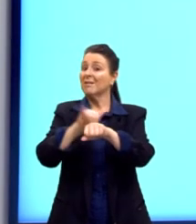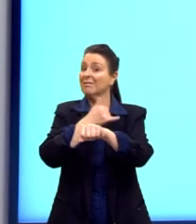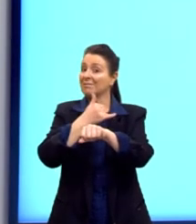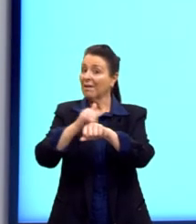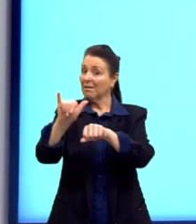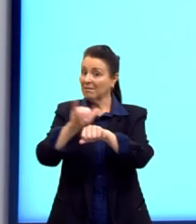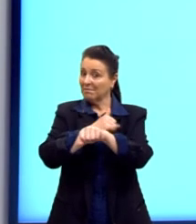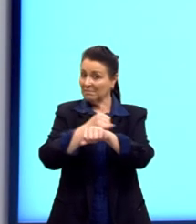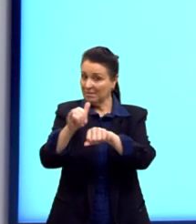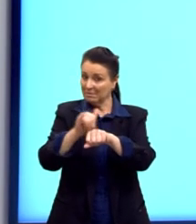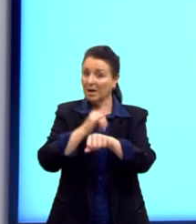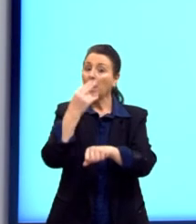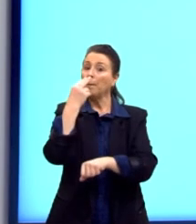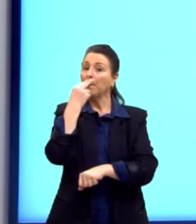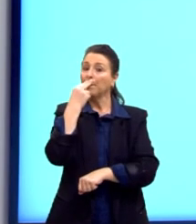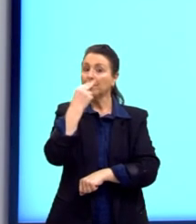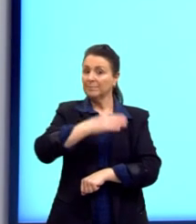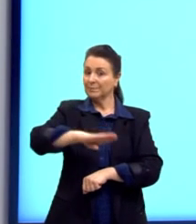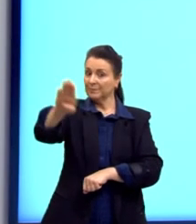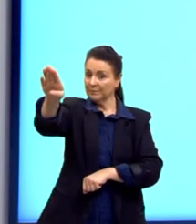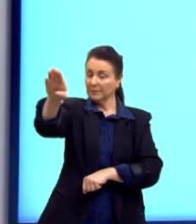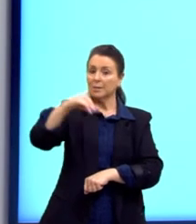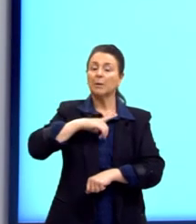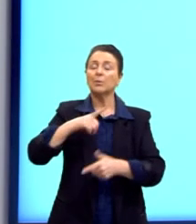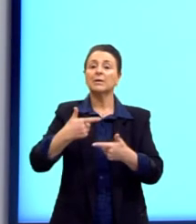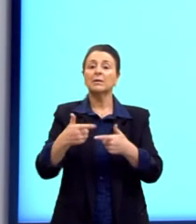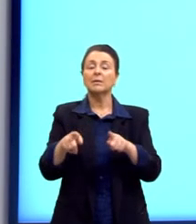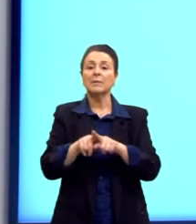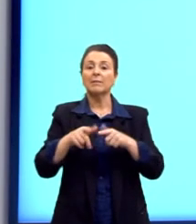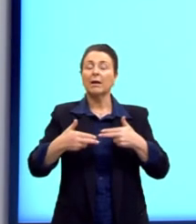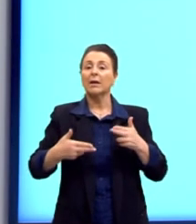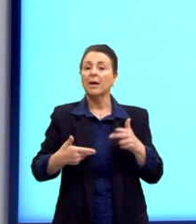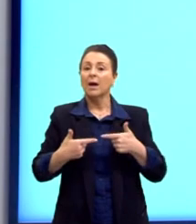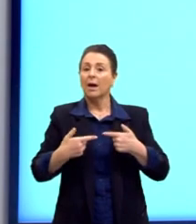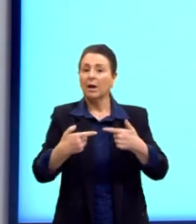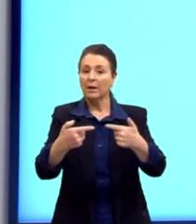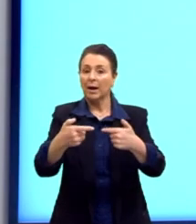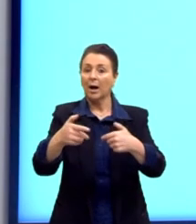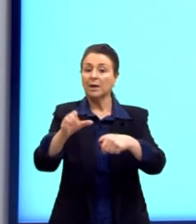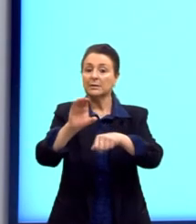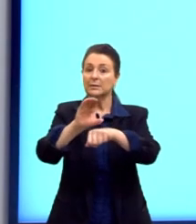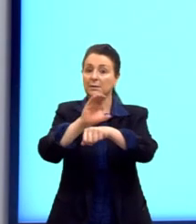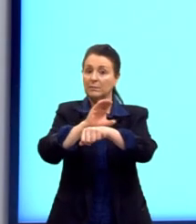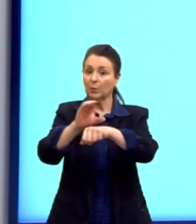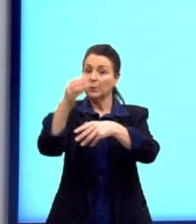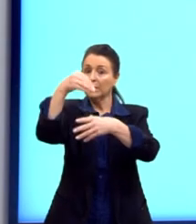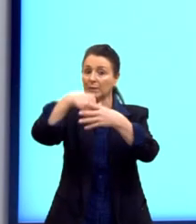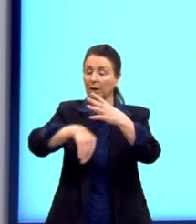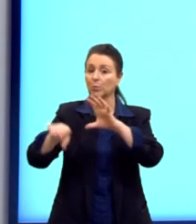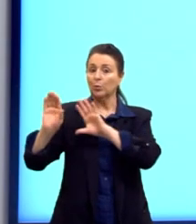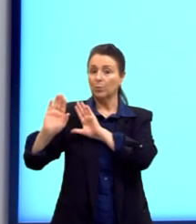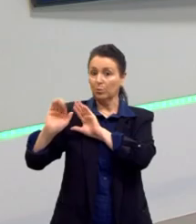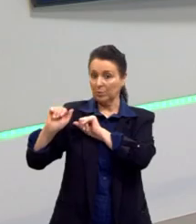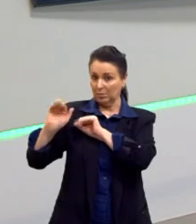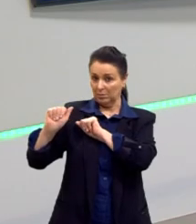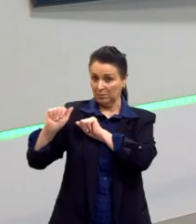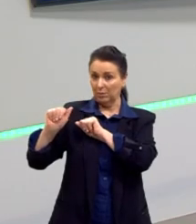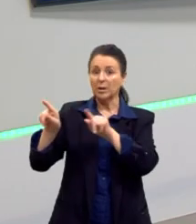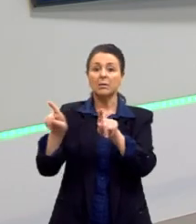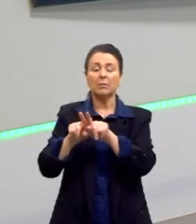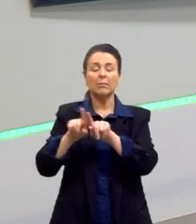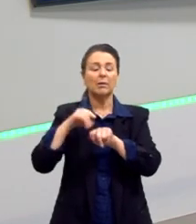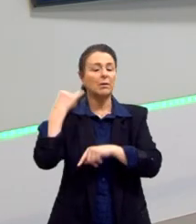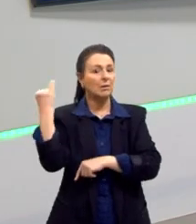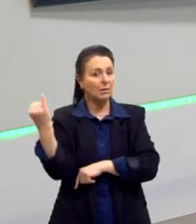E depois, então, vai ter a Guerra Civil Espanhola, que também é um conteúdo importante de ser estudado, A gente não vai ter tempo aqui de abordar ela como ela